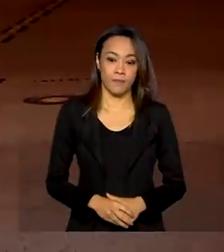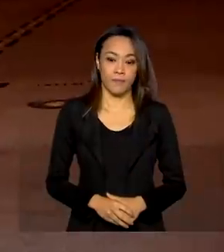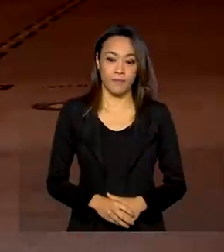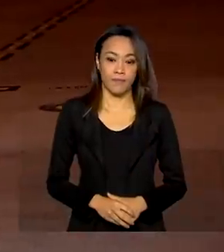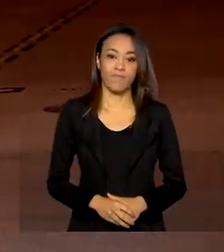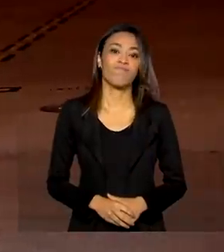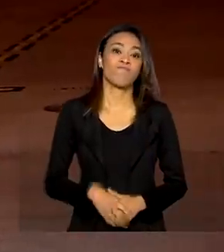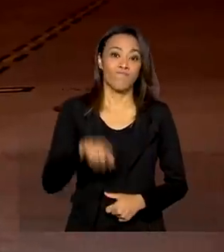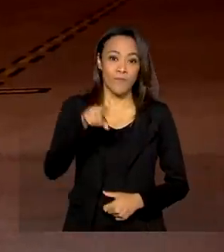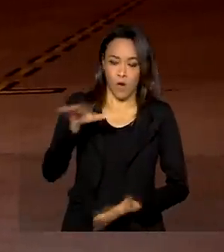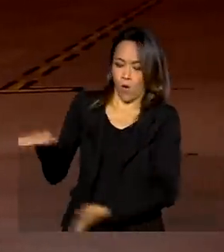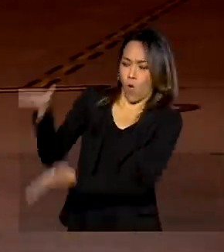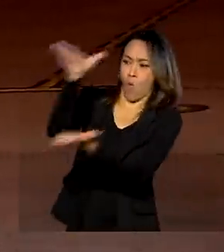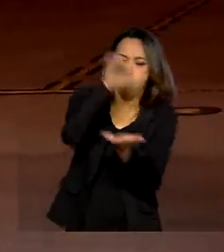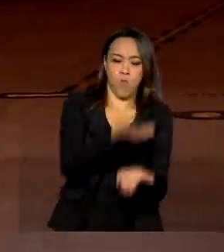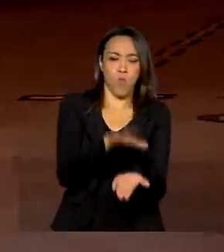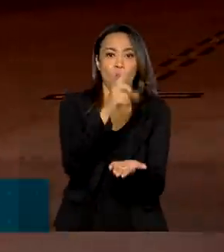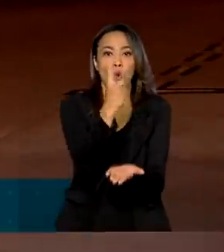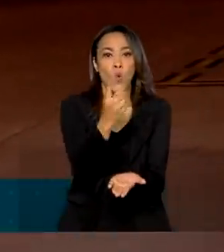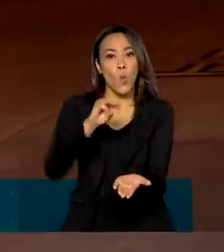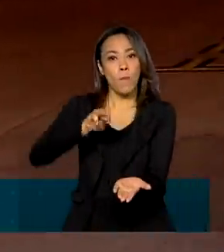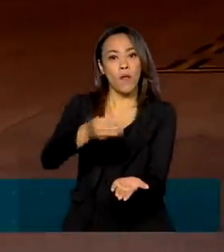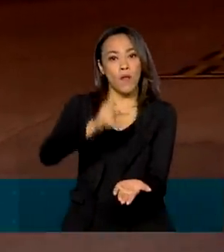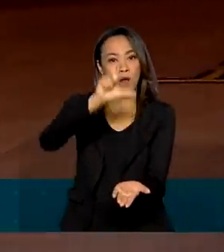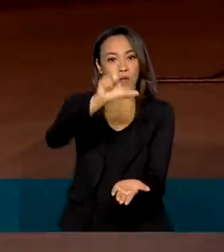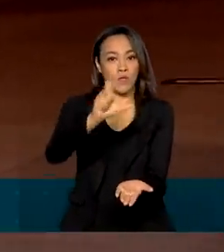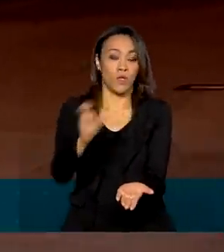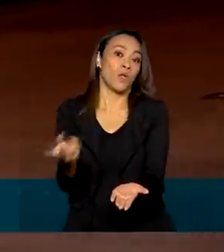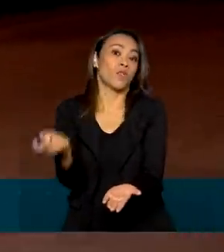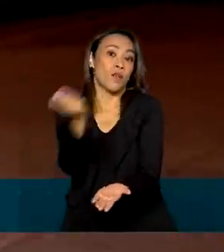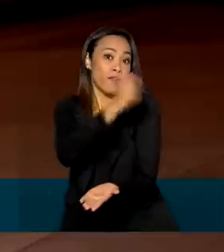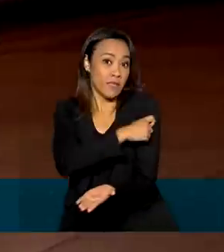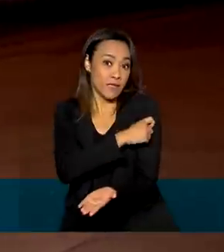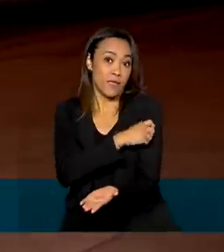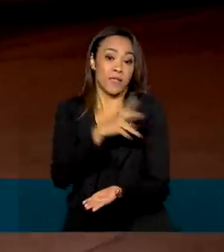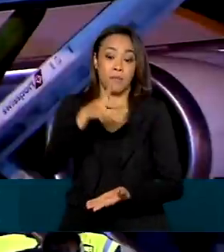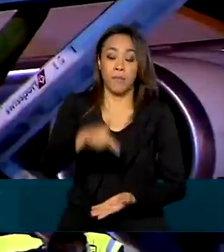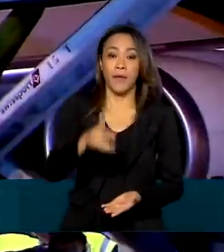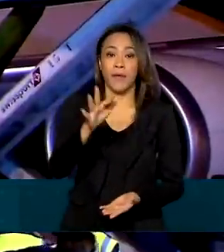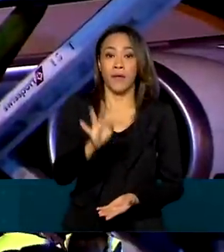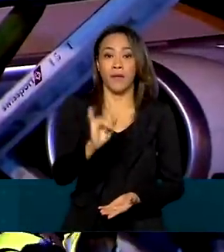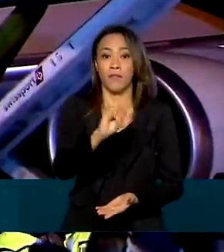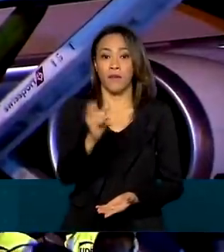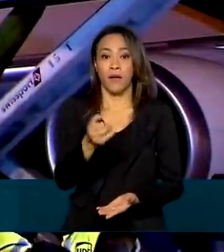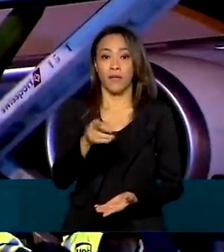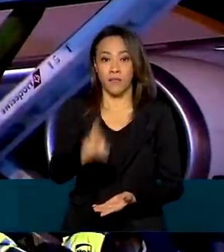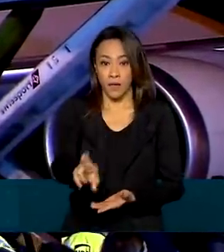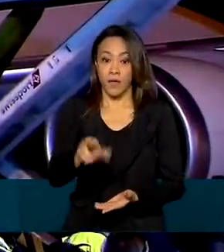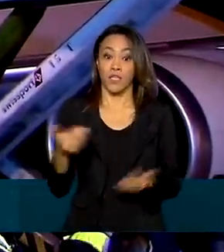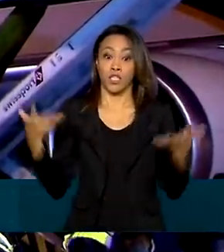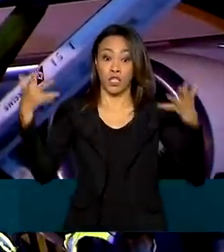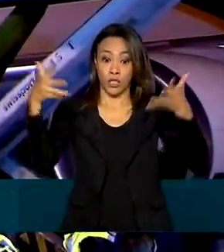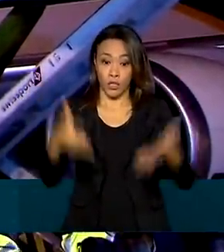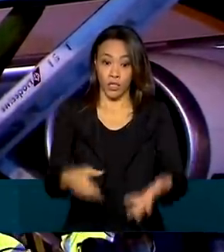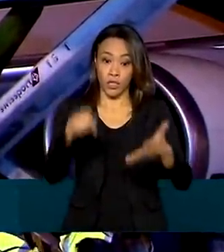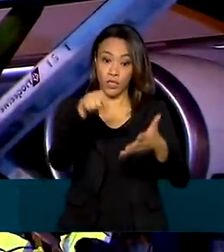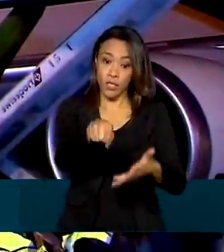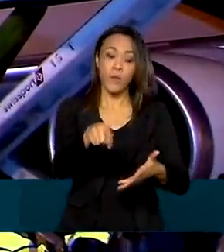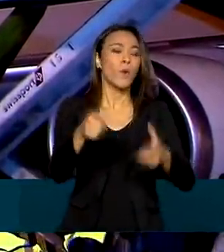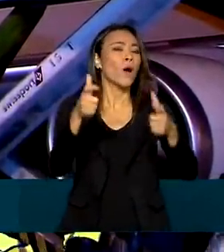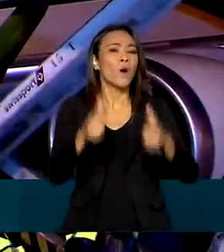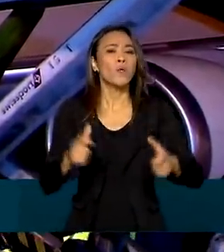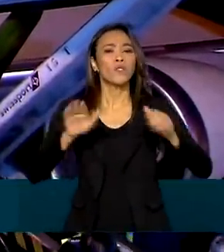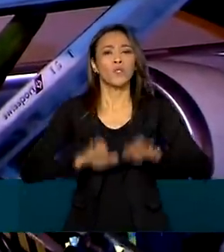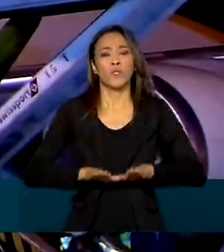O lote com um milhão de doses de vacinas da Pfizer-BioNTech contra a Covid-19 chegou no aeroporto de Viracopos, em Campinas,